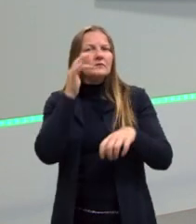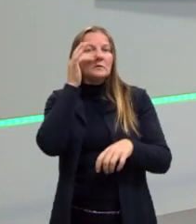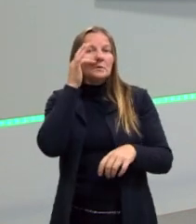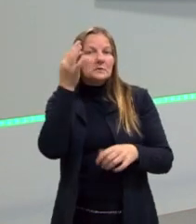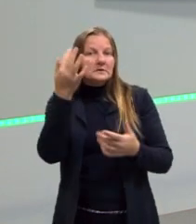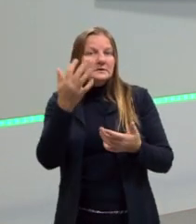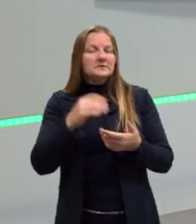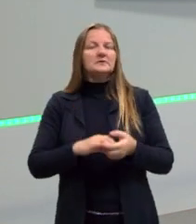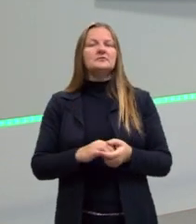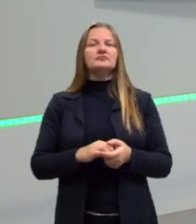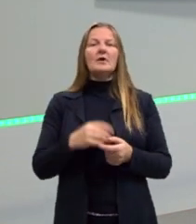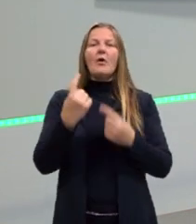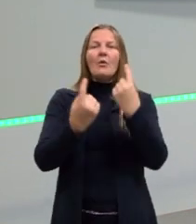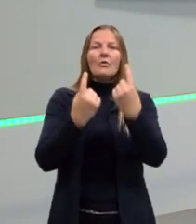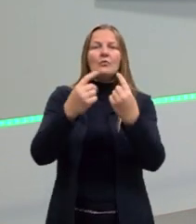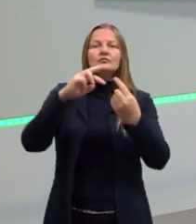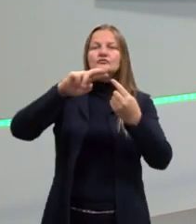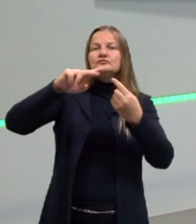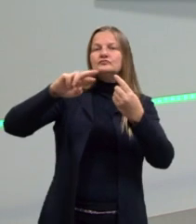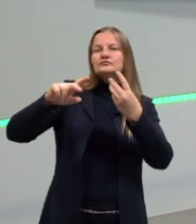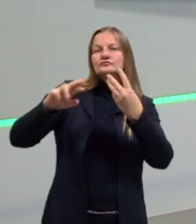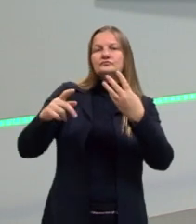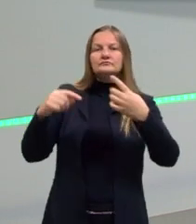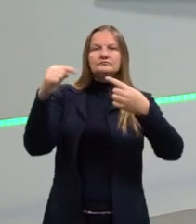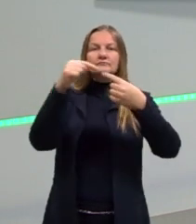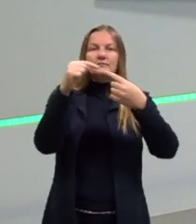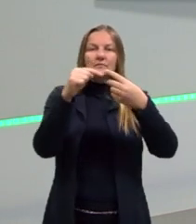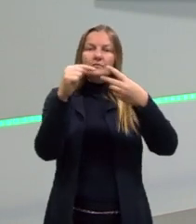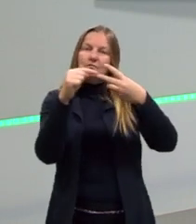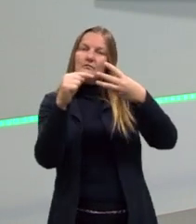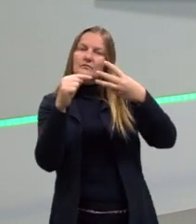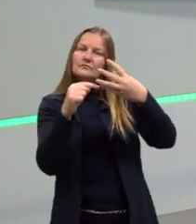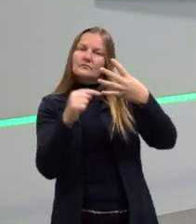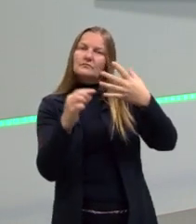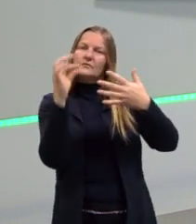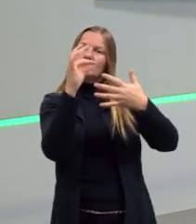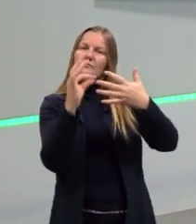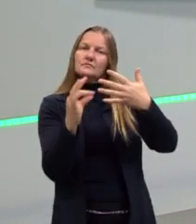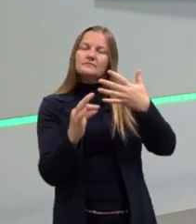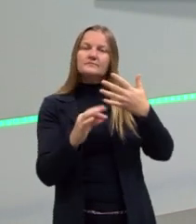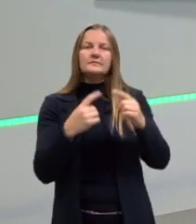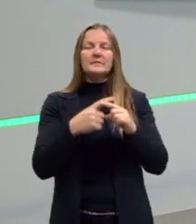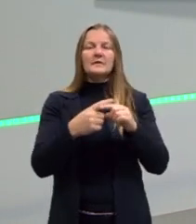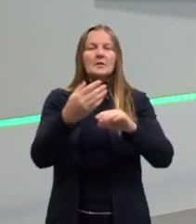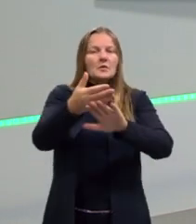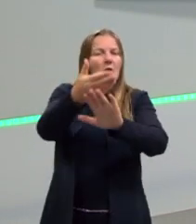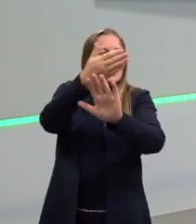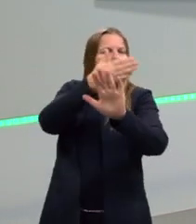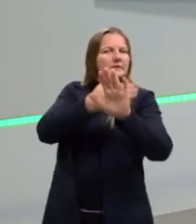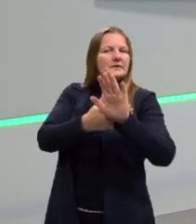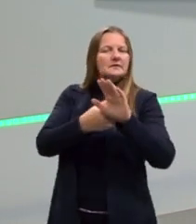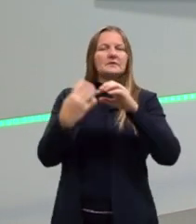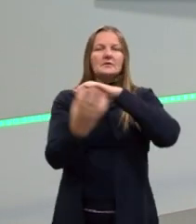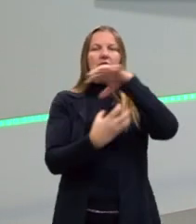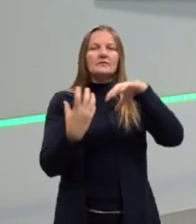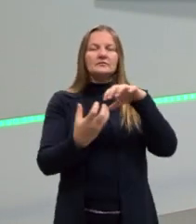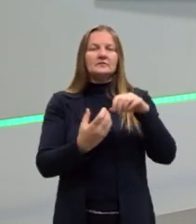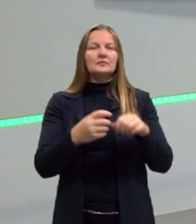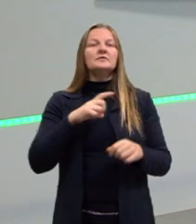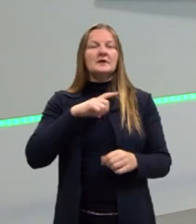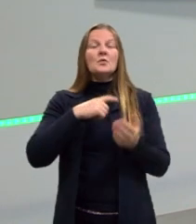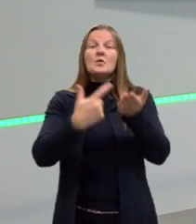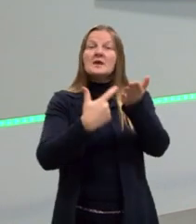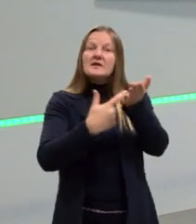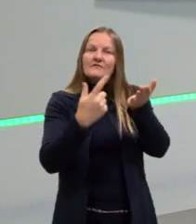ressaltar diferentes motivos por trás dessa revolução. E tem um livro muito bacana, que é a História e Verdade, do Adam